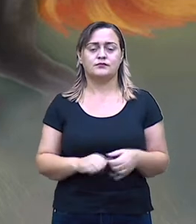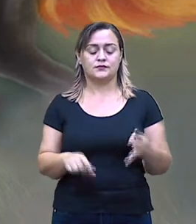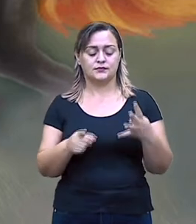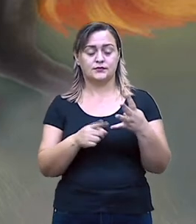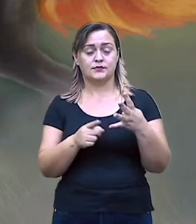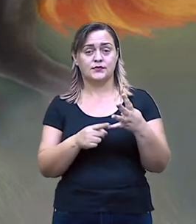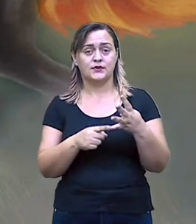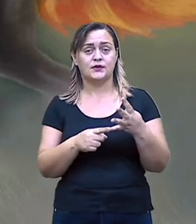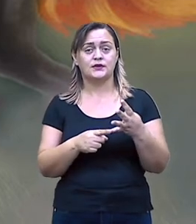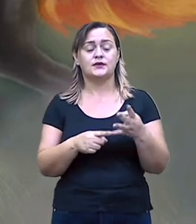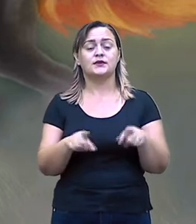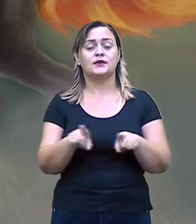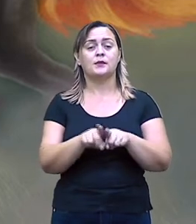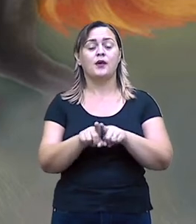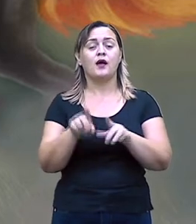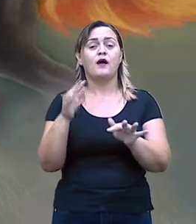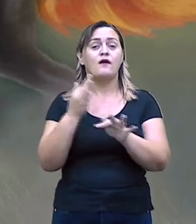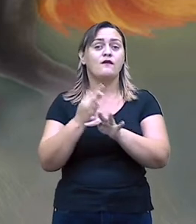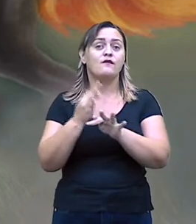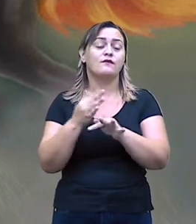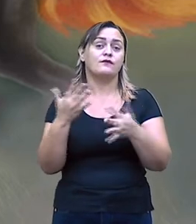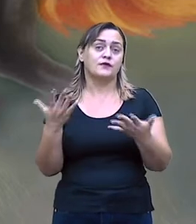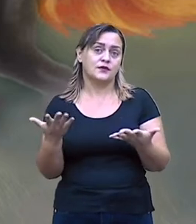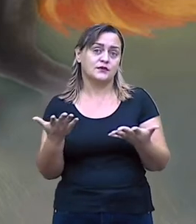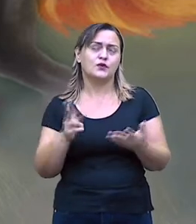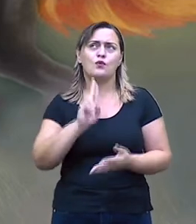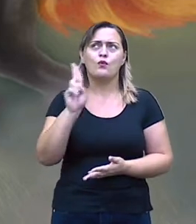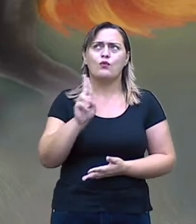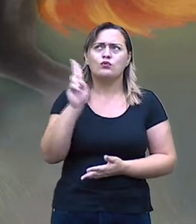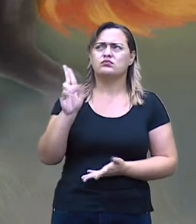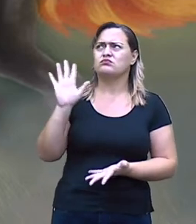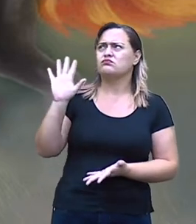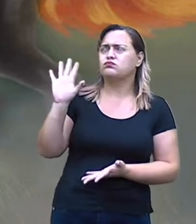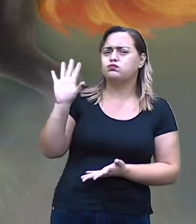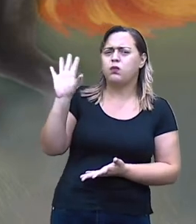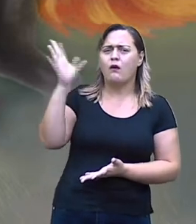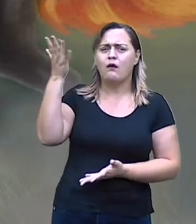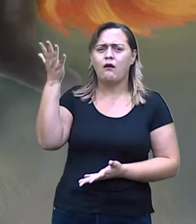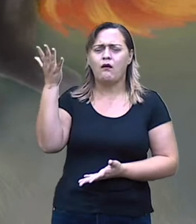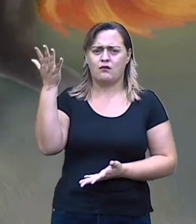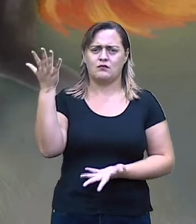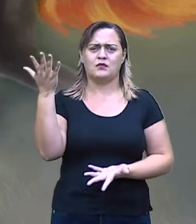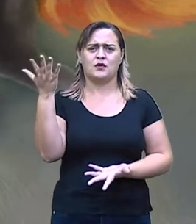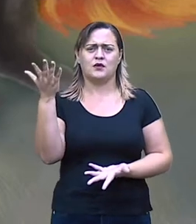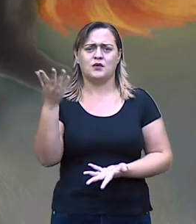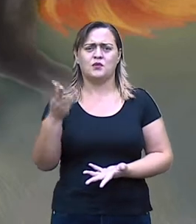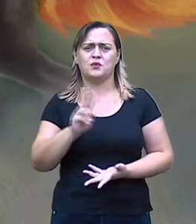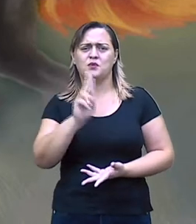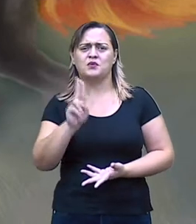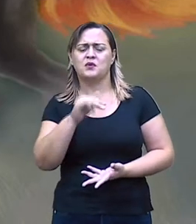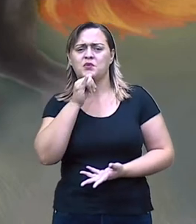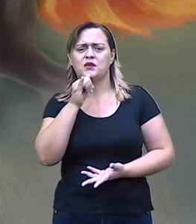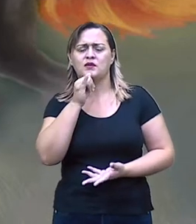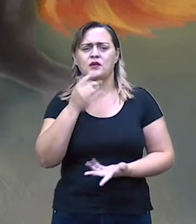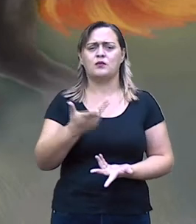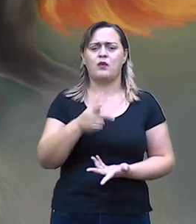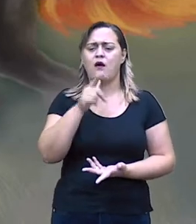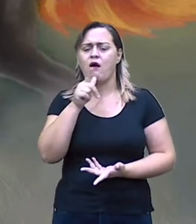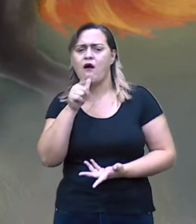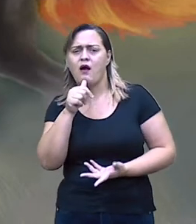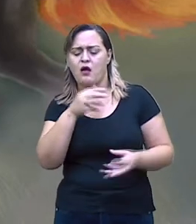física, a última, que usa aí os elementos da natureza, com base em água, fogo e terra.